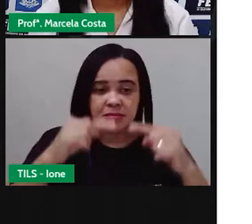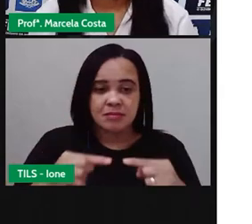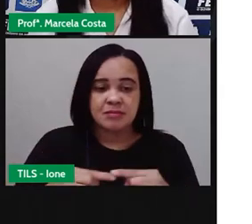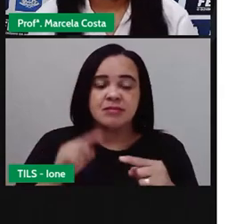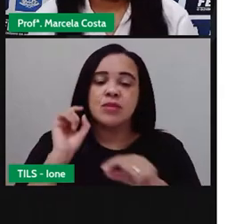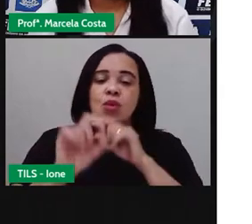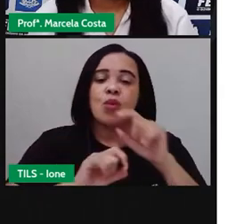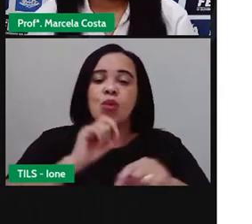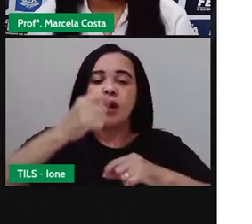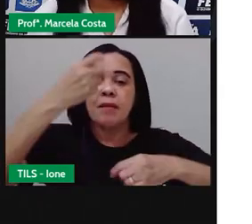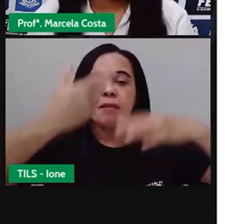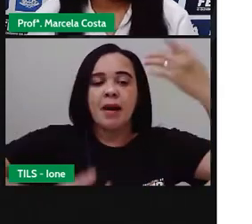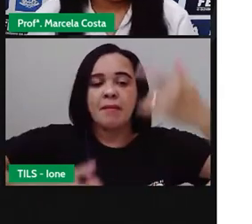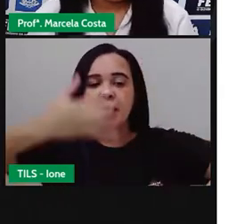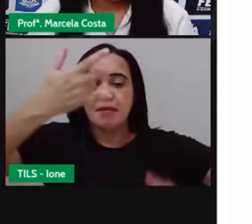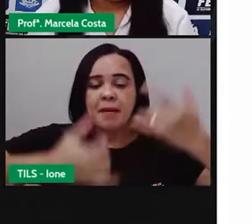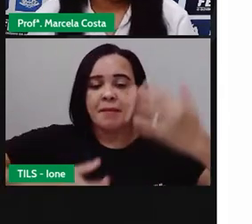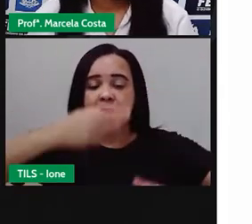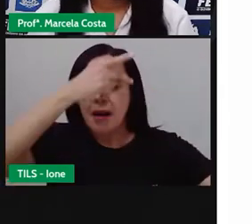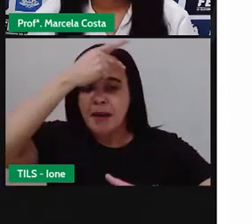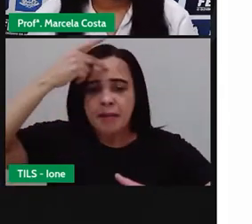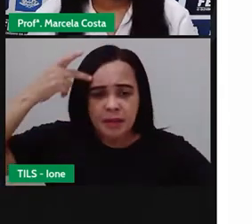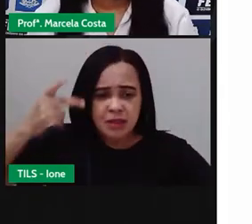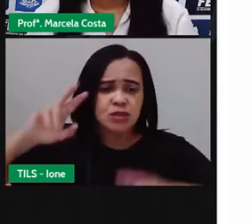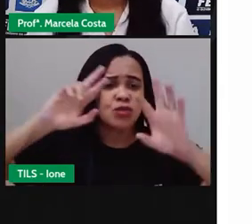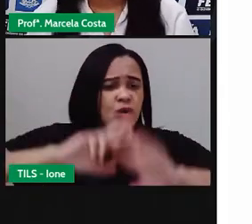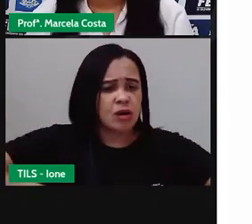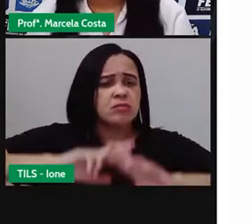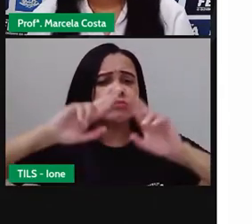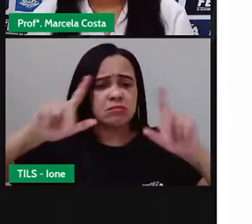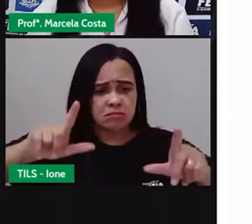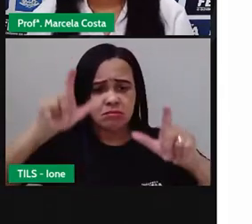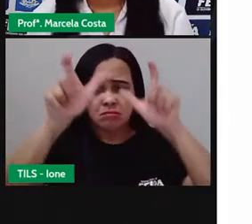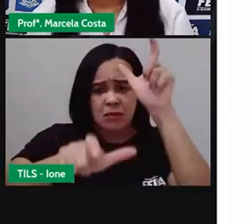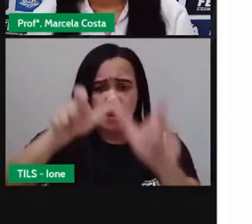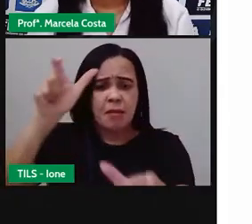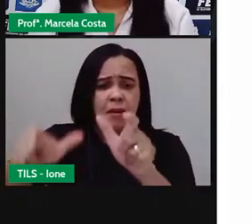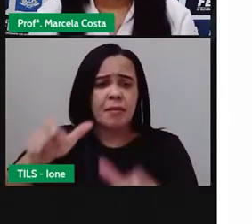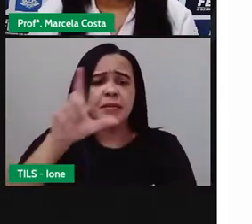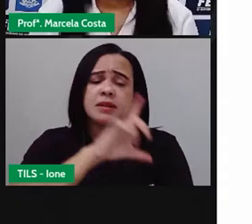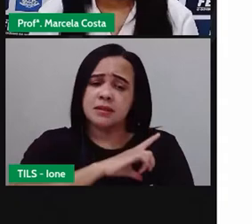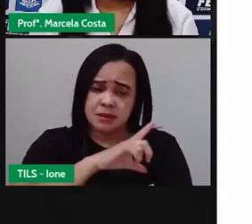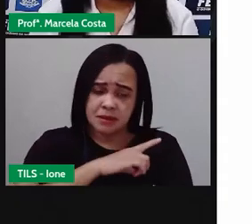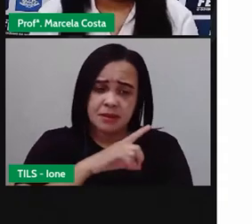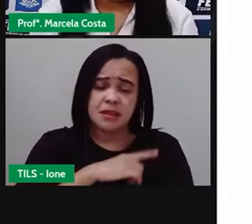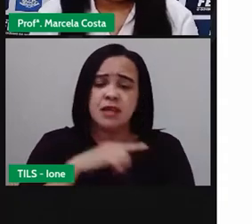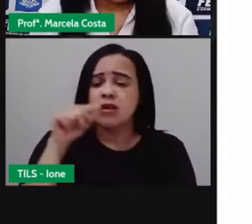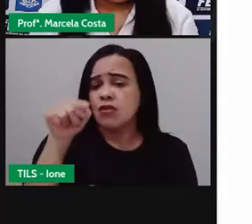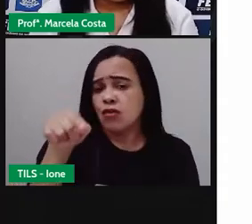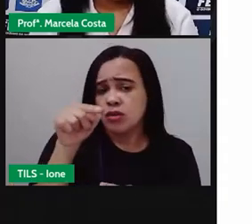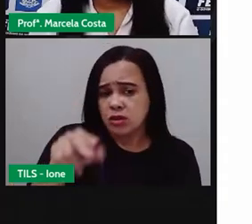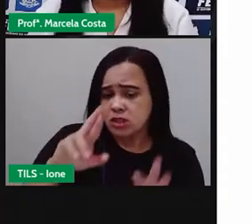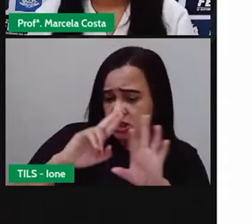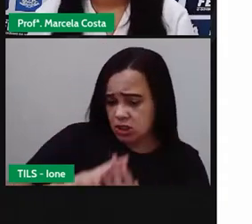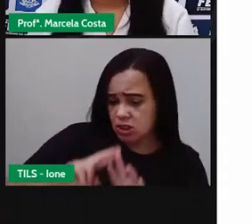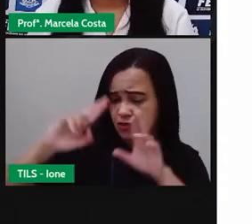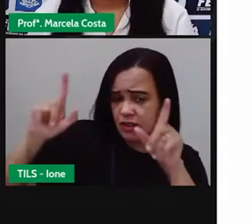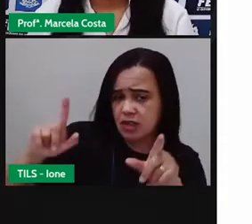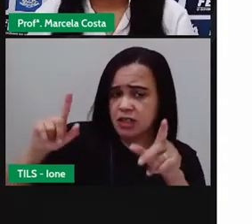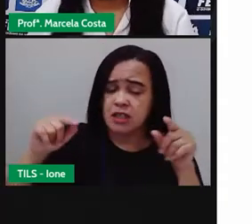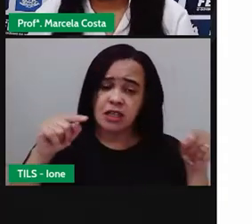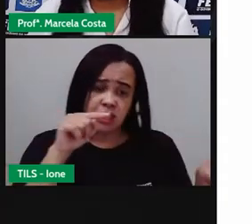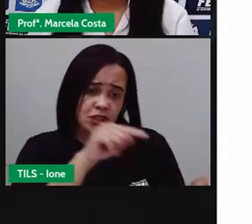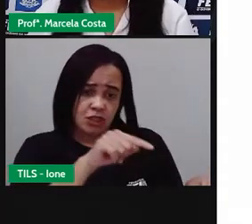justamente que as pessoas são diferentes. O nome da música é Você é diferente de mim e eu sou